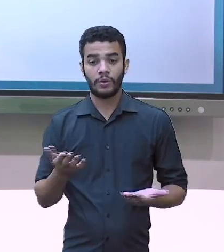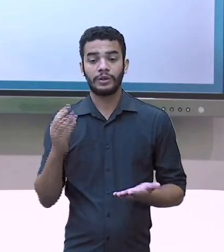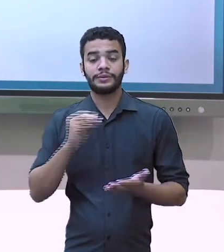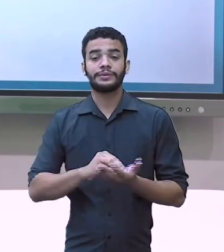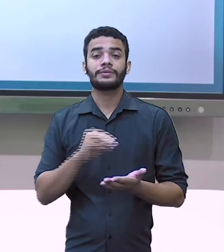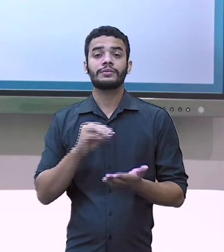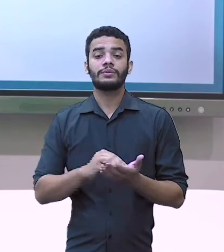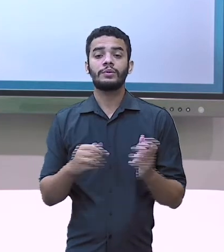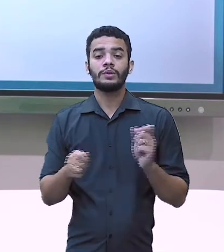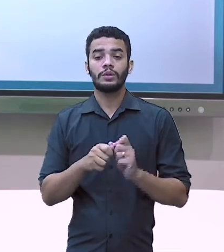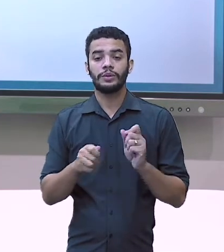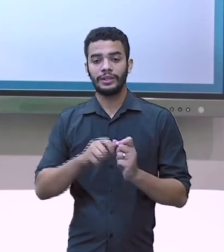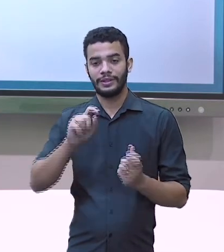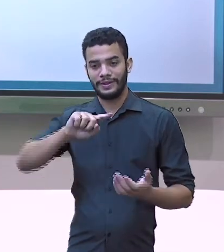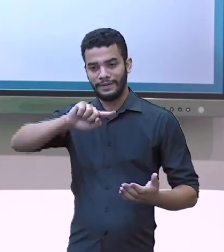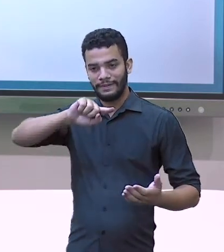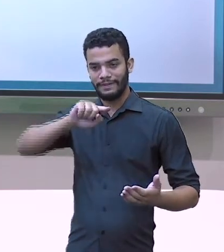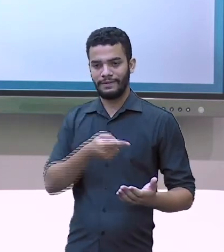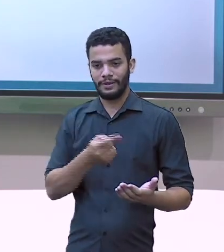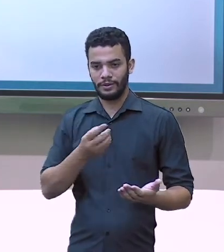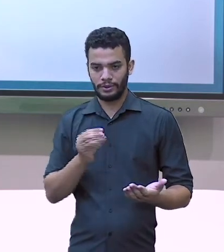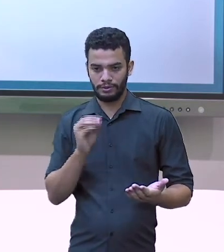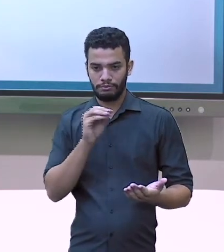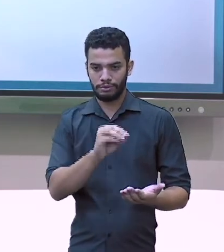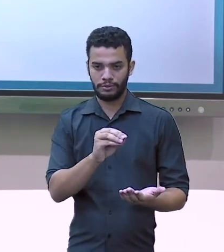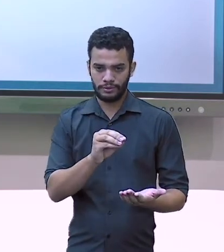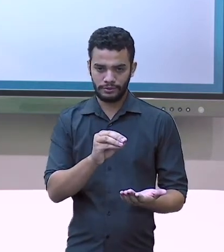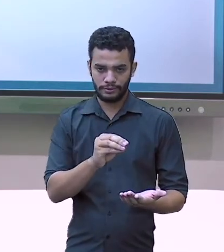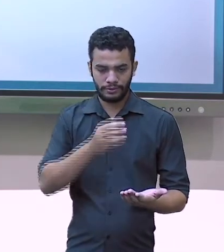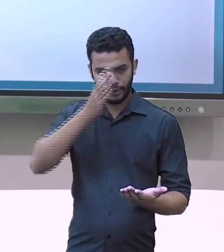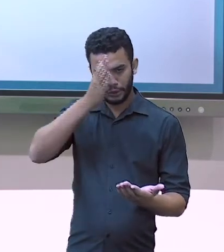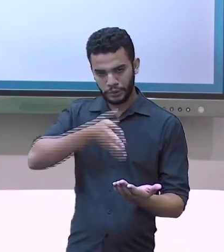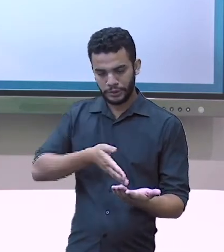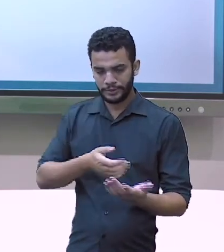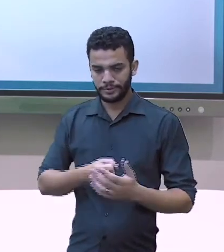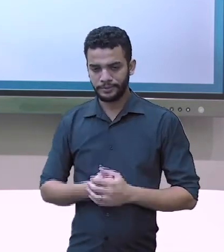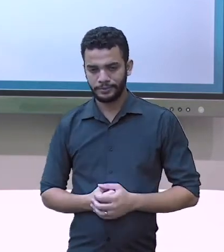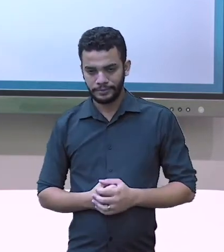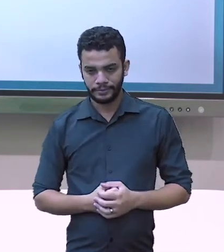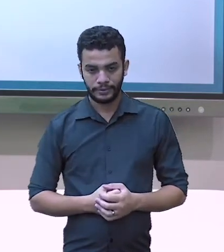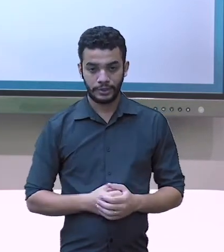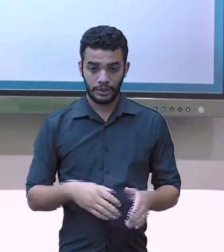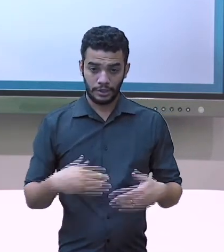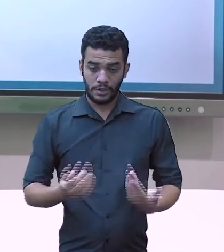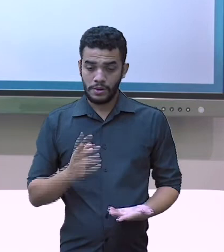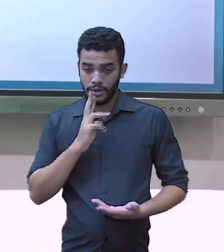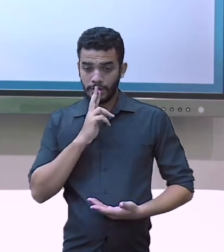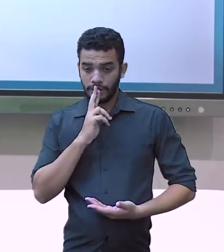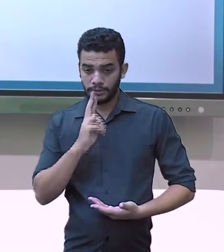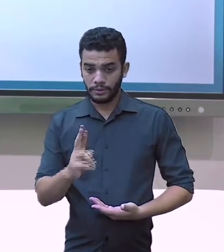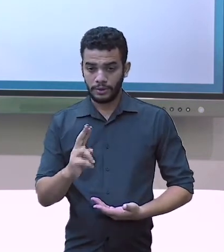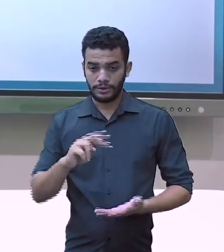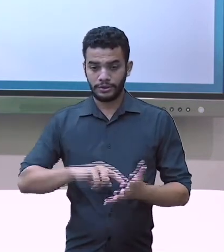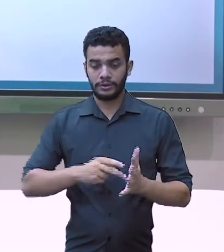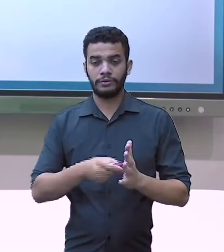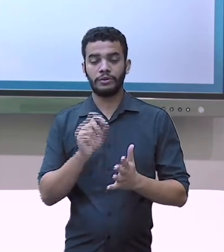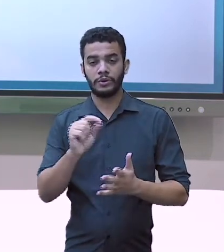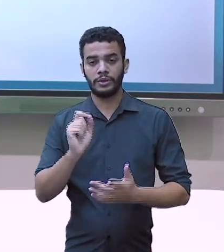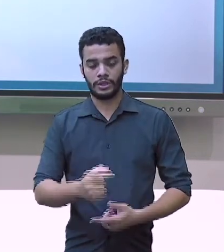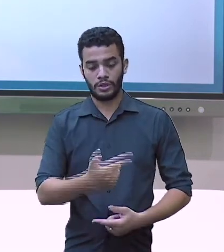vírgula embaixo de vírgula. Então, o resultado aqui é esse 2 inteiros e